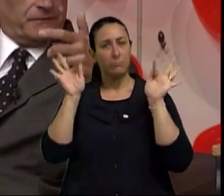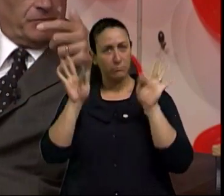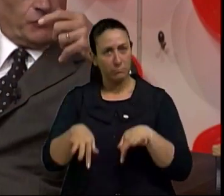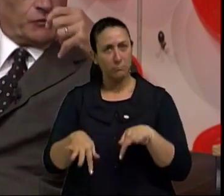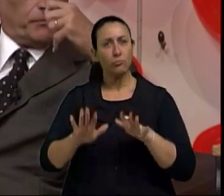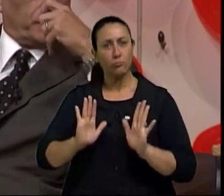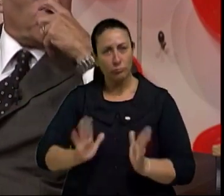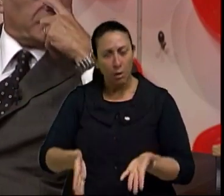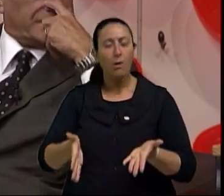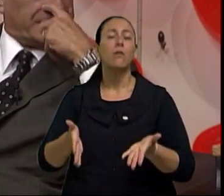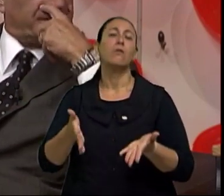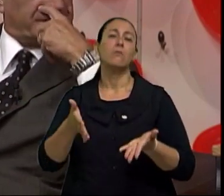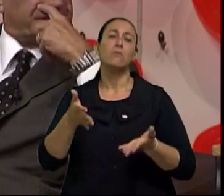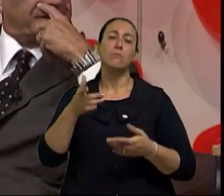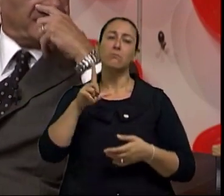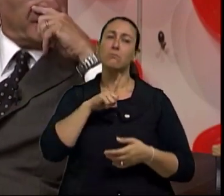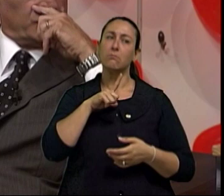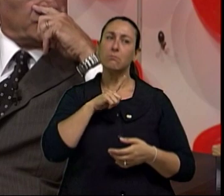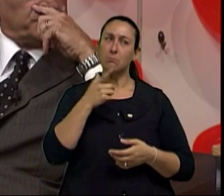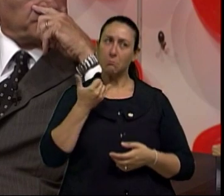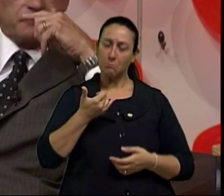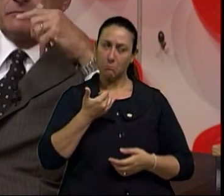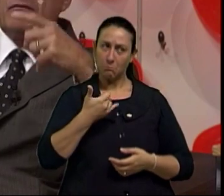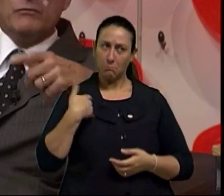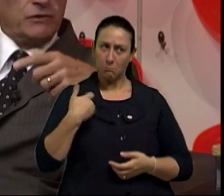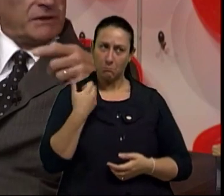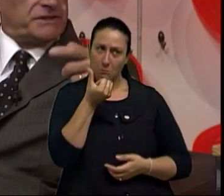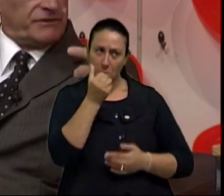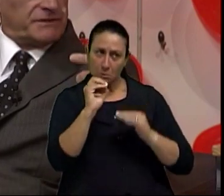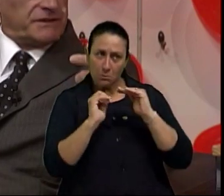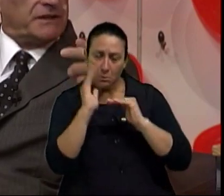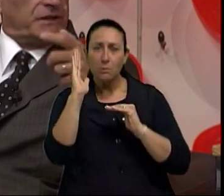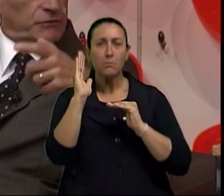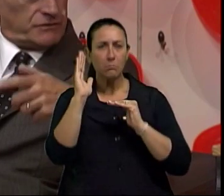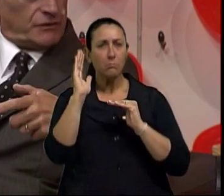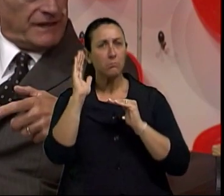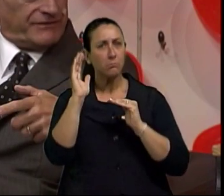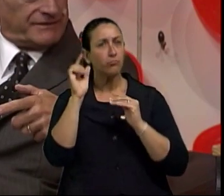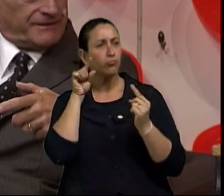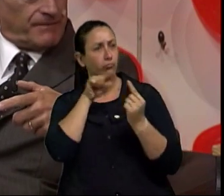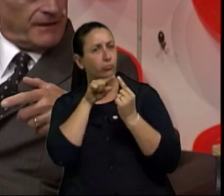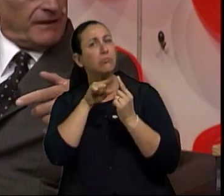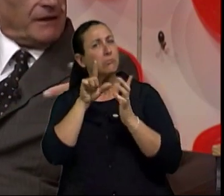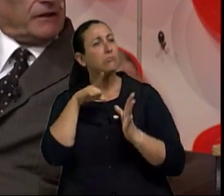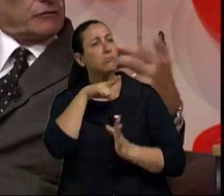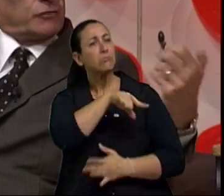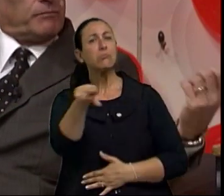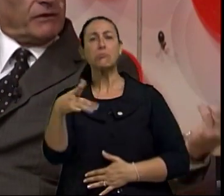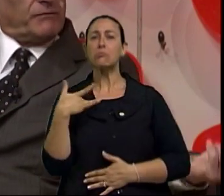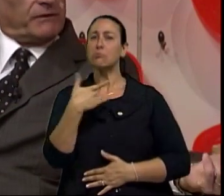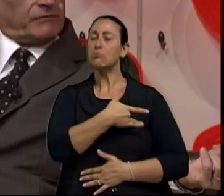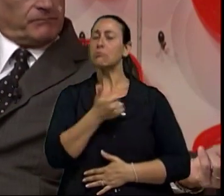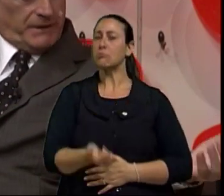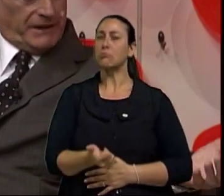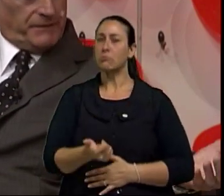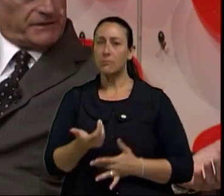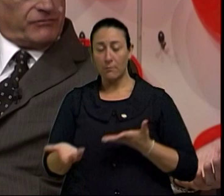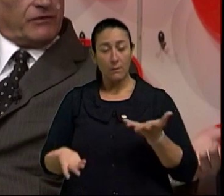agora mostrou pessoas acima de 60 anos muito ativas e muito saudáveis. Eu sou